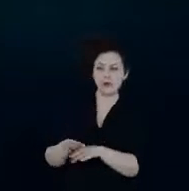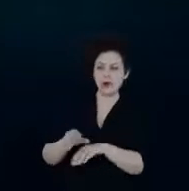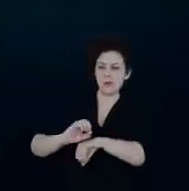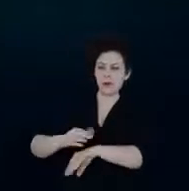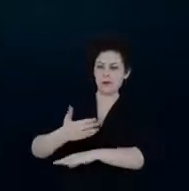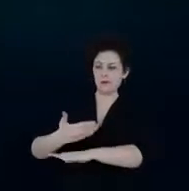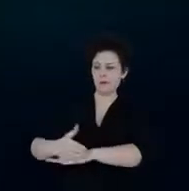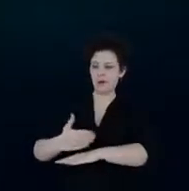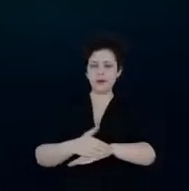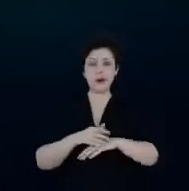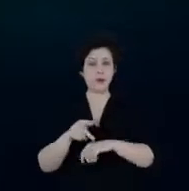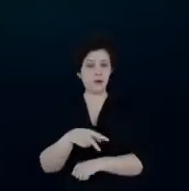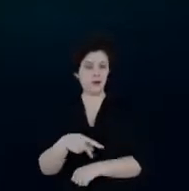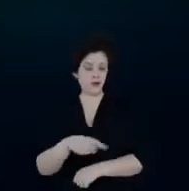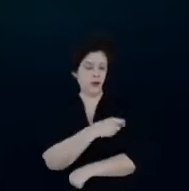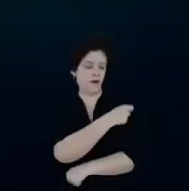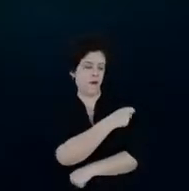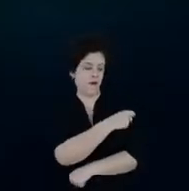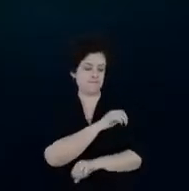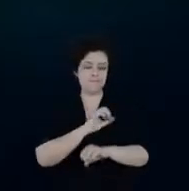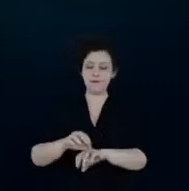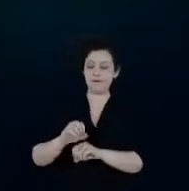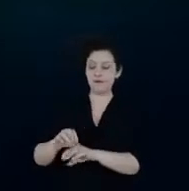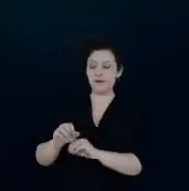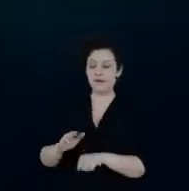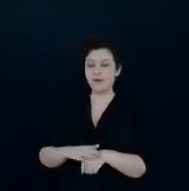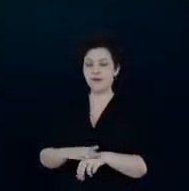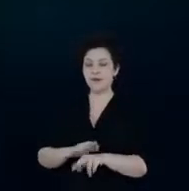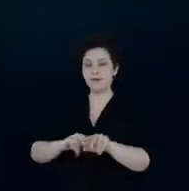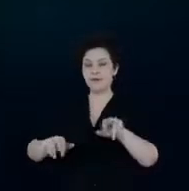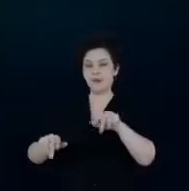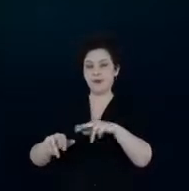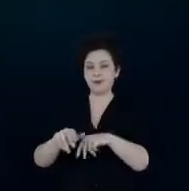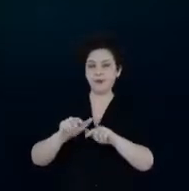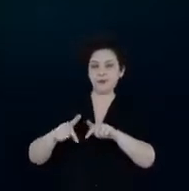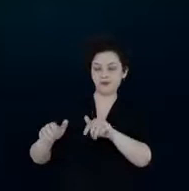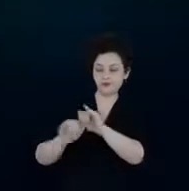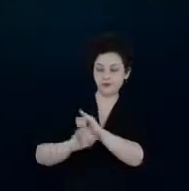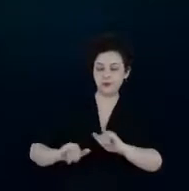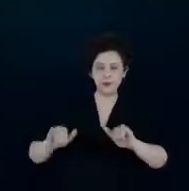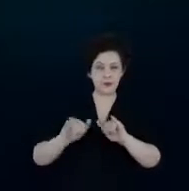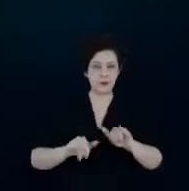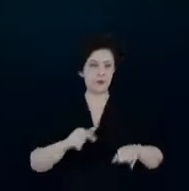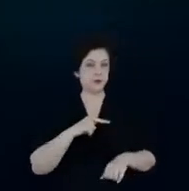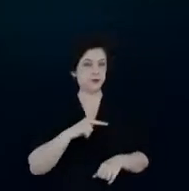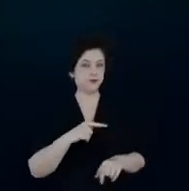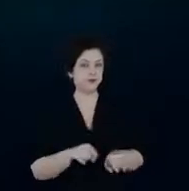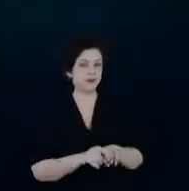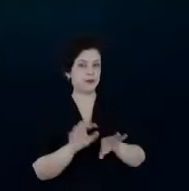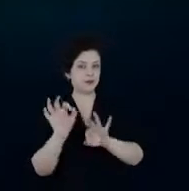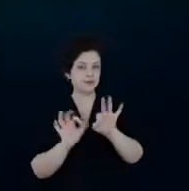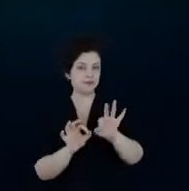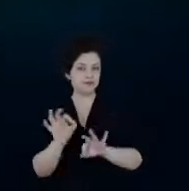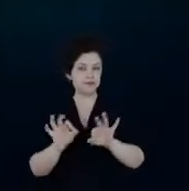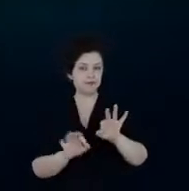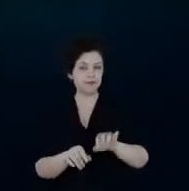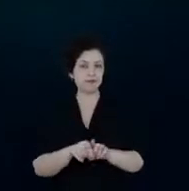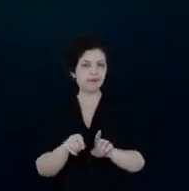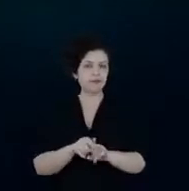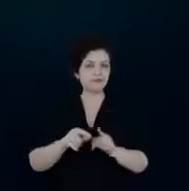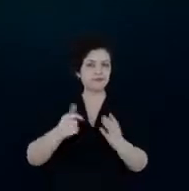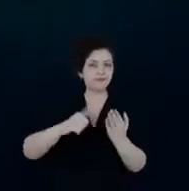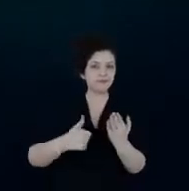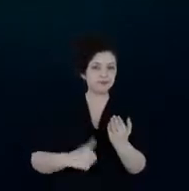professores e alunos. Fizemos diversas ações de divulgação, elaboração e aplicação de exames,